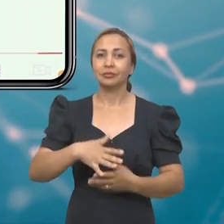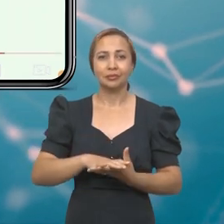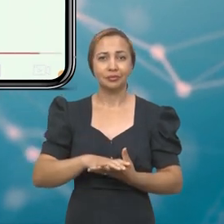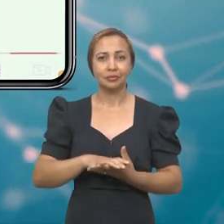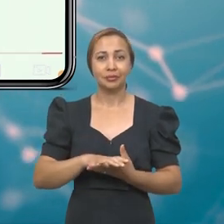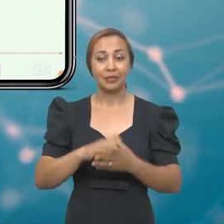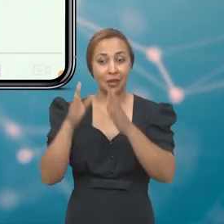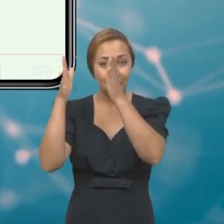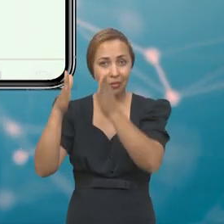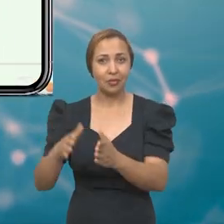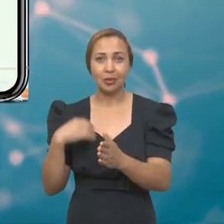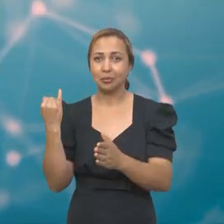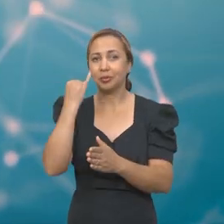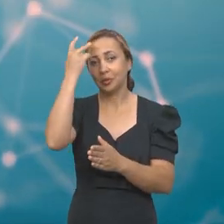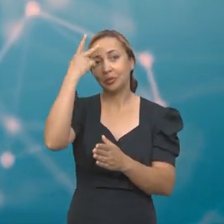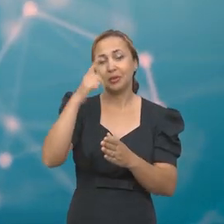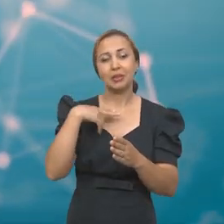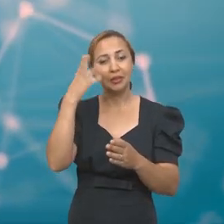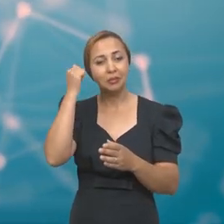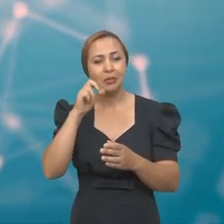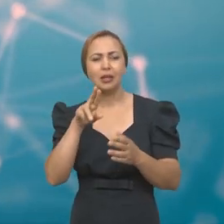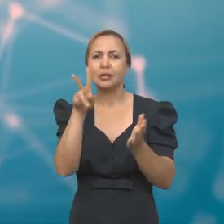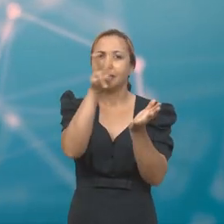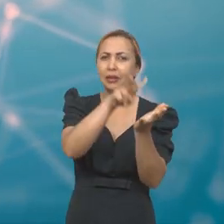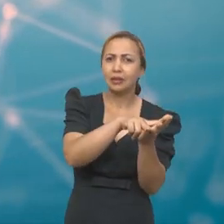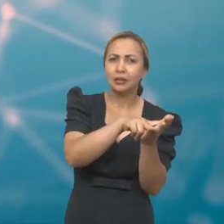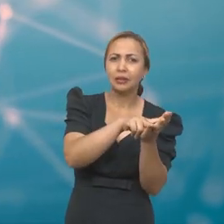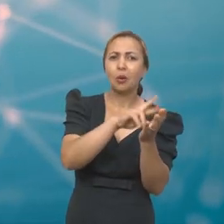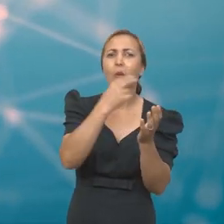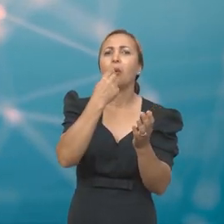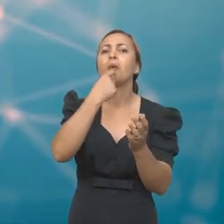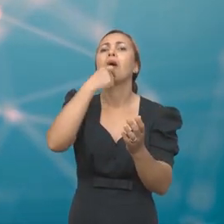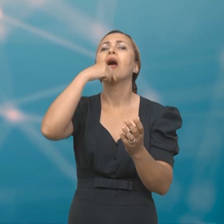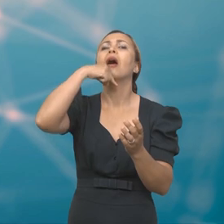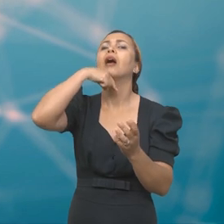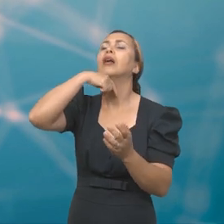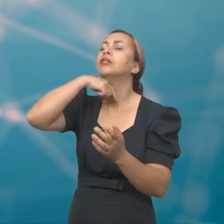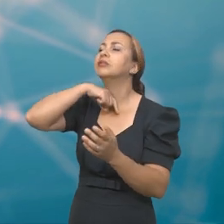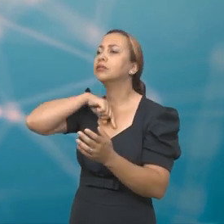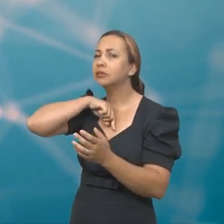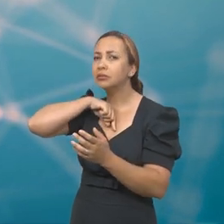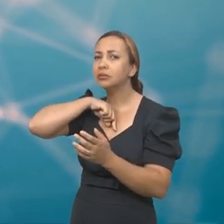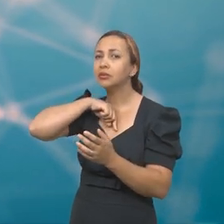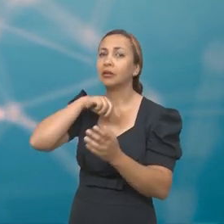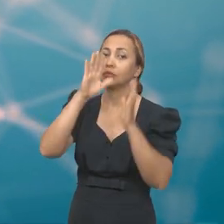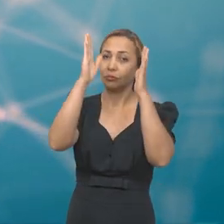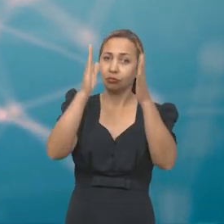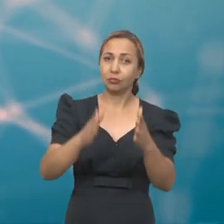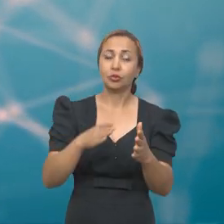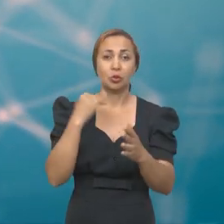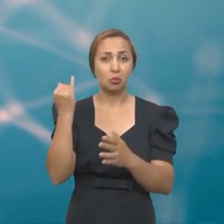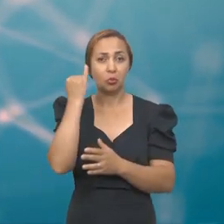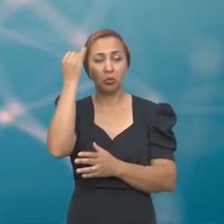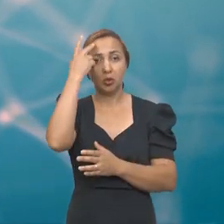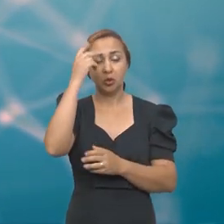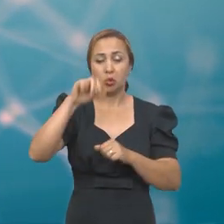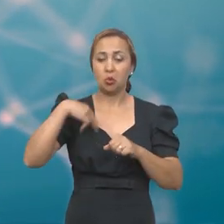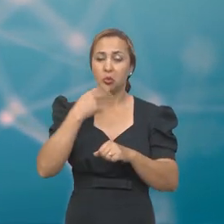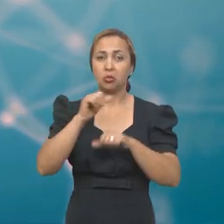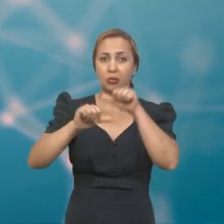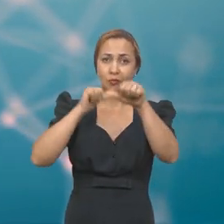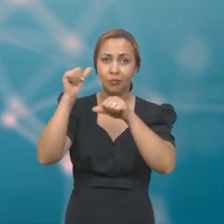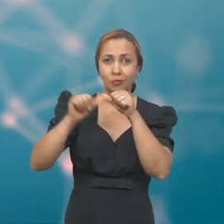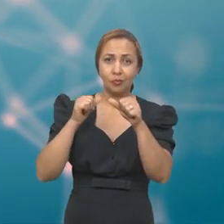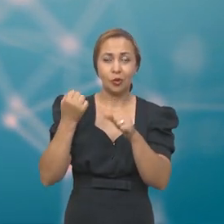inclusive, para definir internação, para definir intubação. A frequência respiratória é um parâmetro importante, então a gente desenvolveu